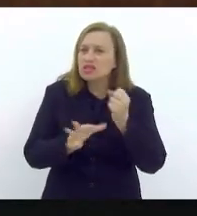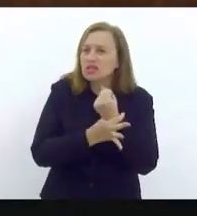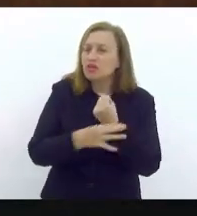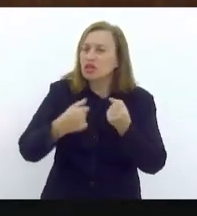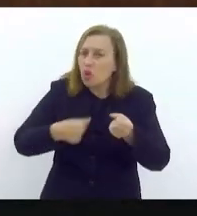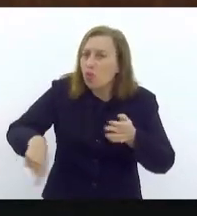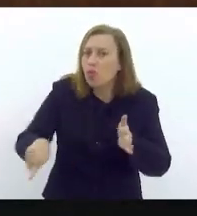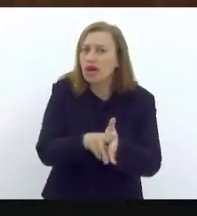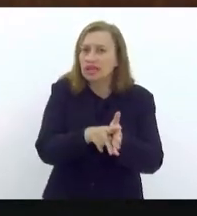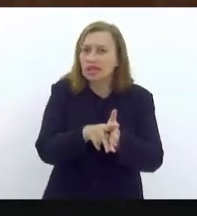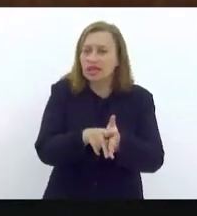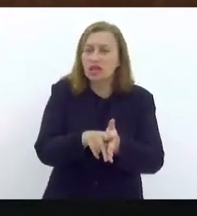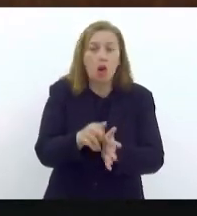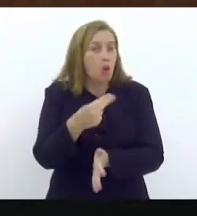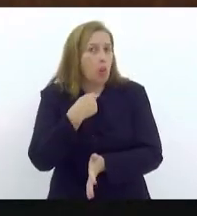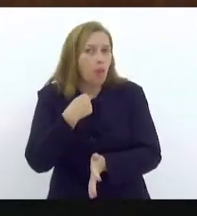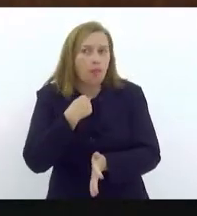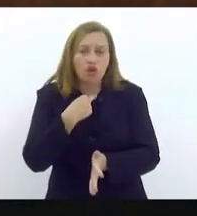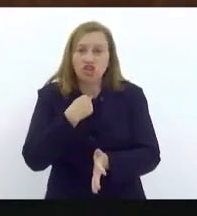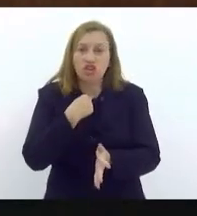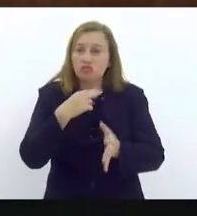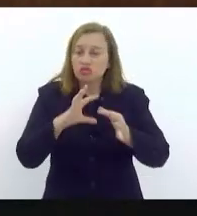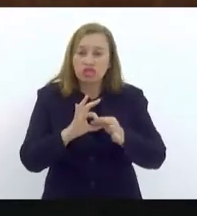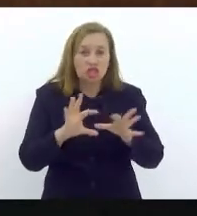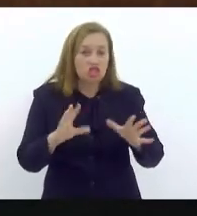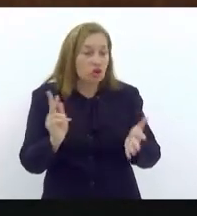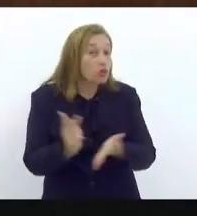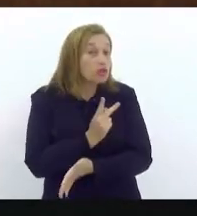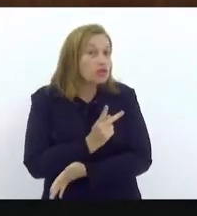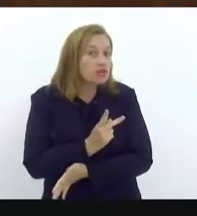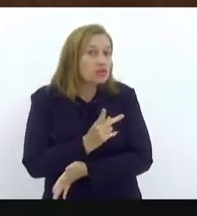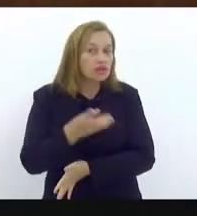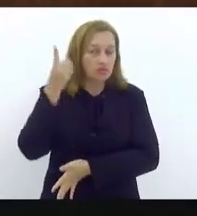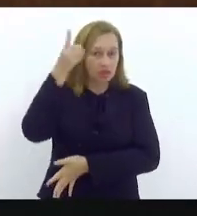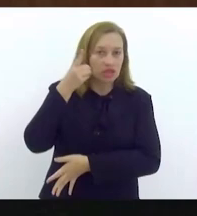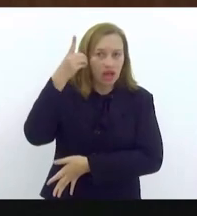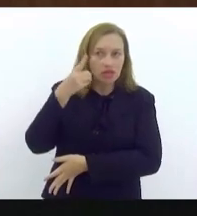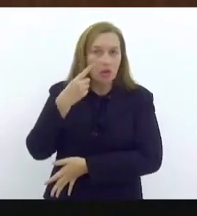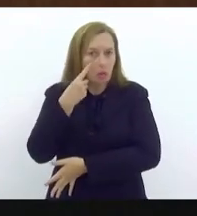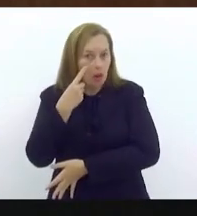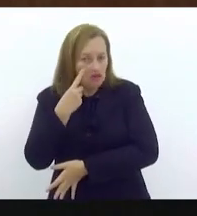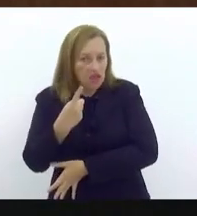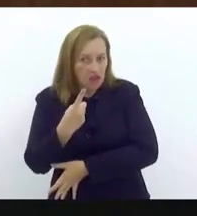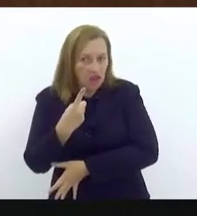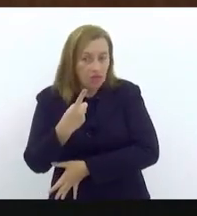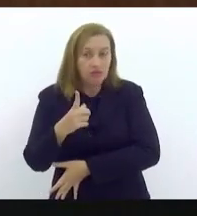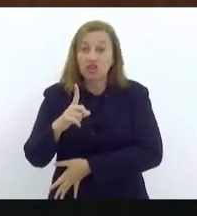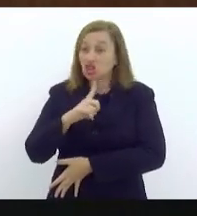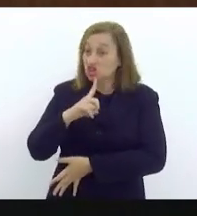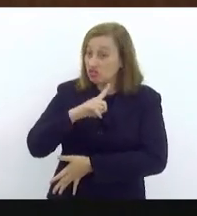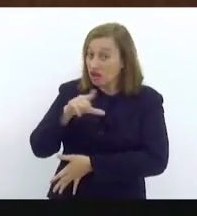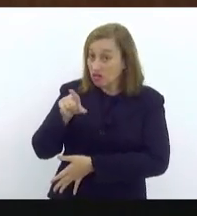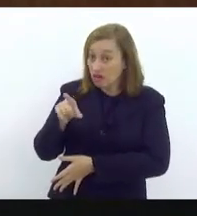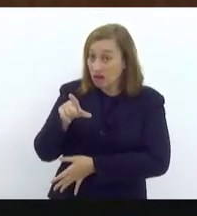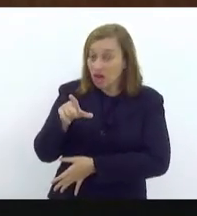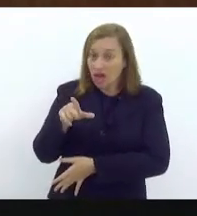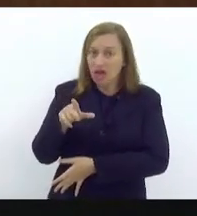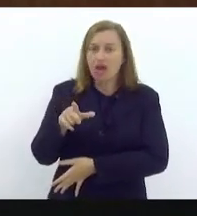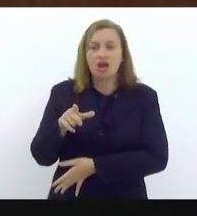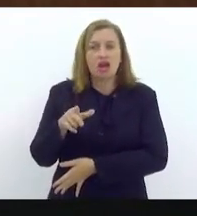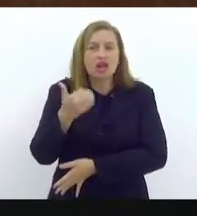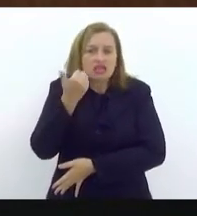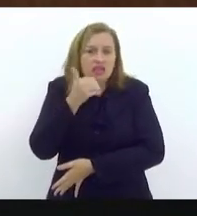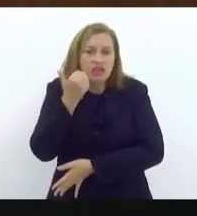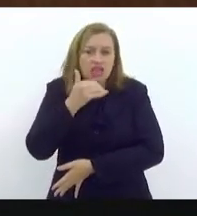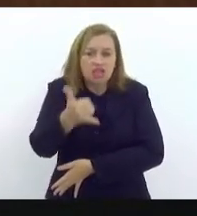parte, pois nós não podemos baixar a cabeça, deputado. Só para a senhora ter ideia, eles tiveram a audácia de